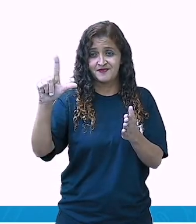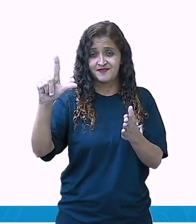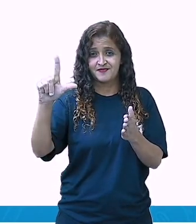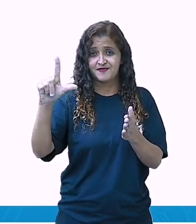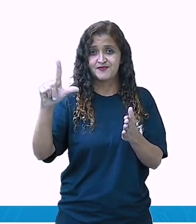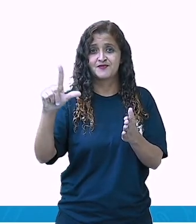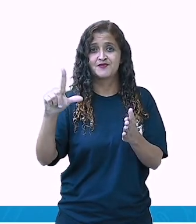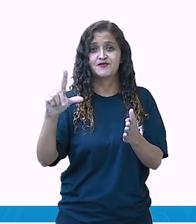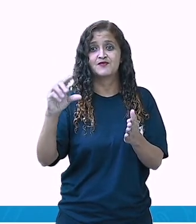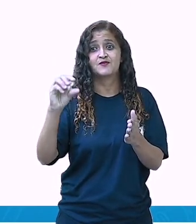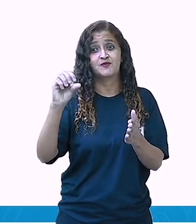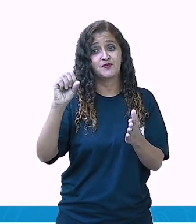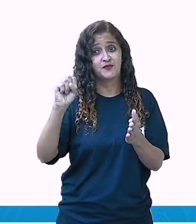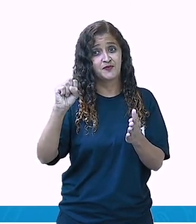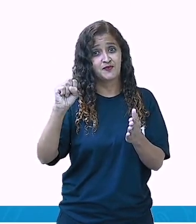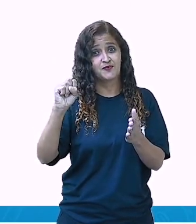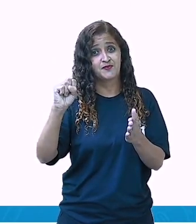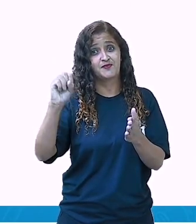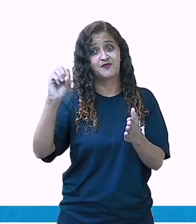sol.